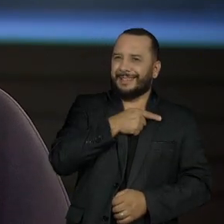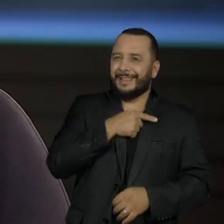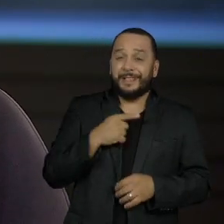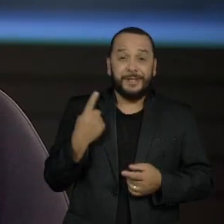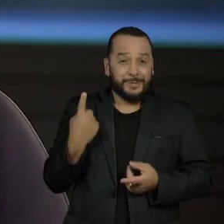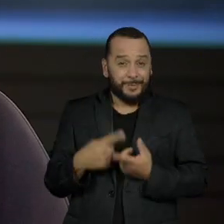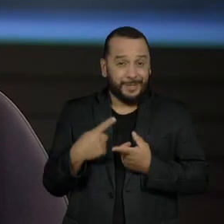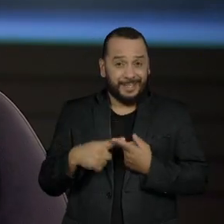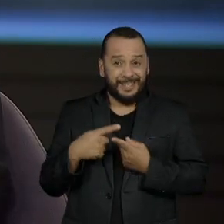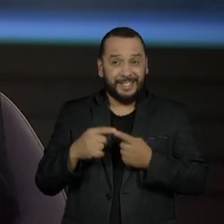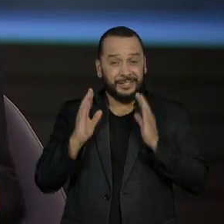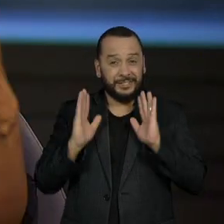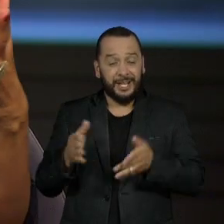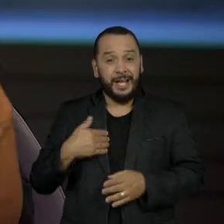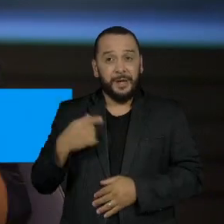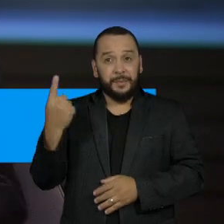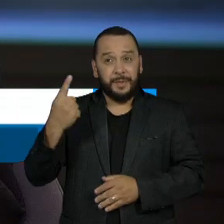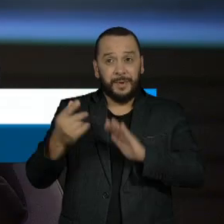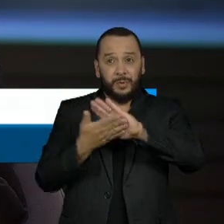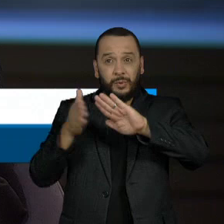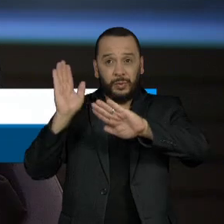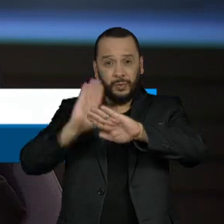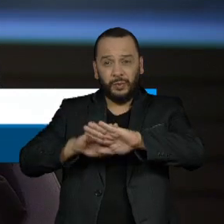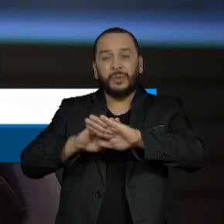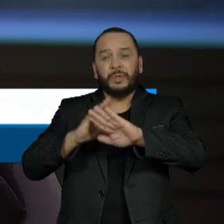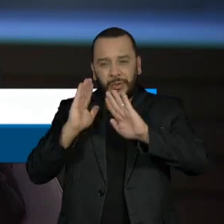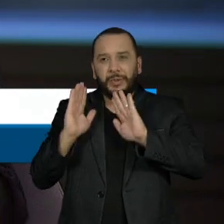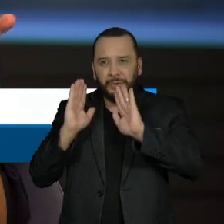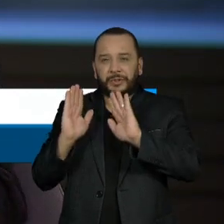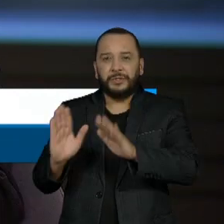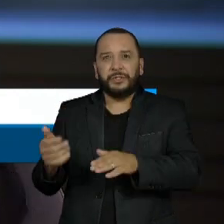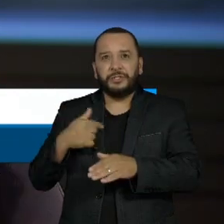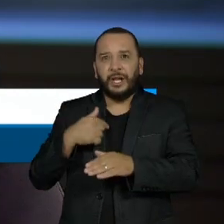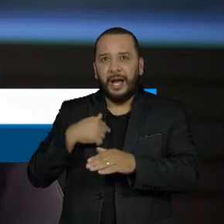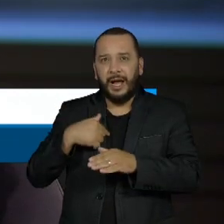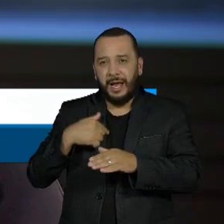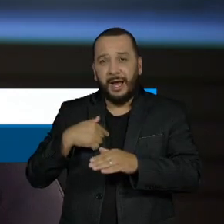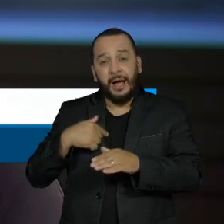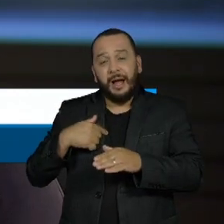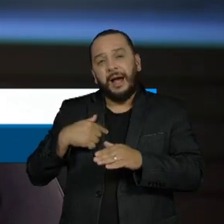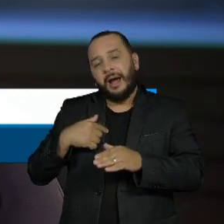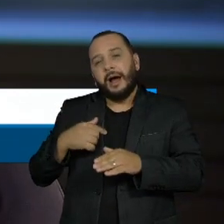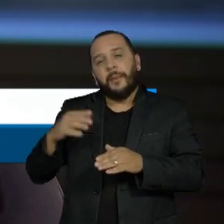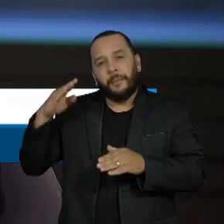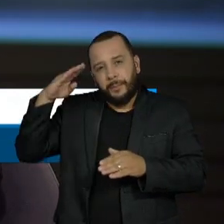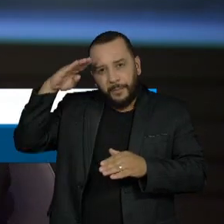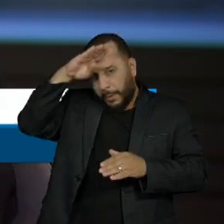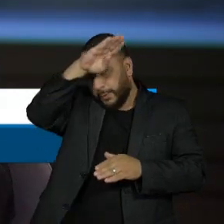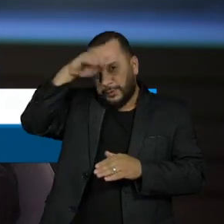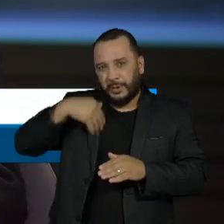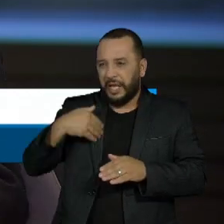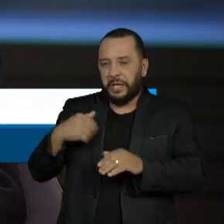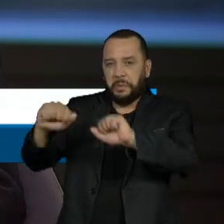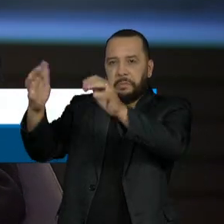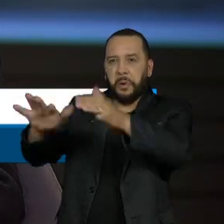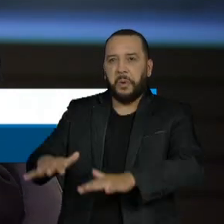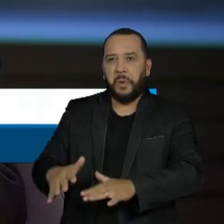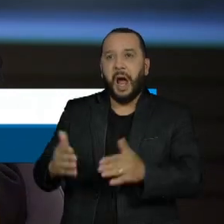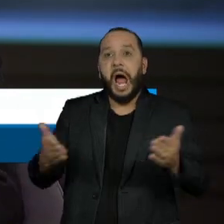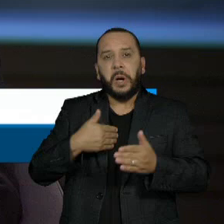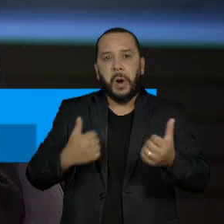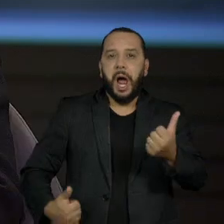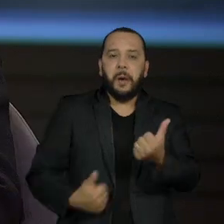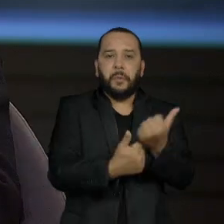no primeiro turno, de não conseguir eleger ninguém em cidades relevantes, o Jair Bolsonaro abraçou, né? O Tião Bocalon ali